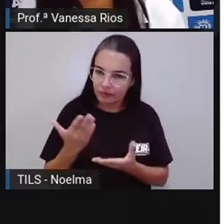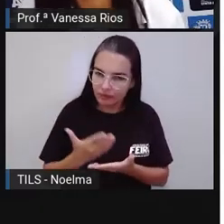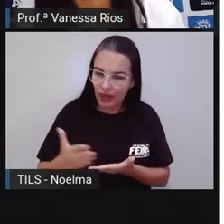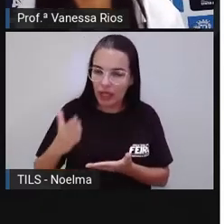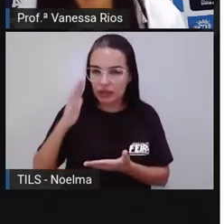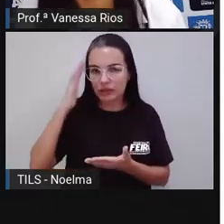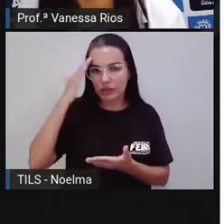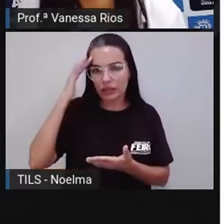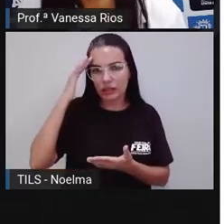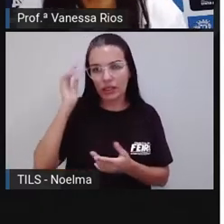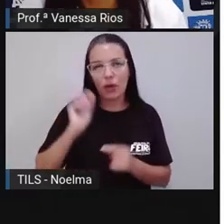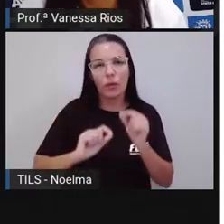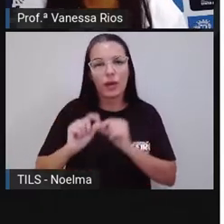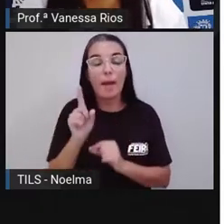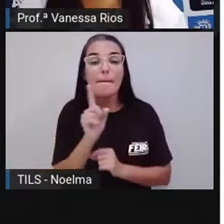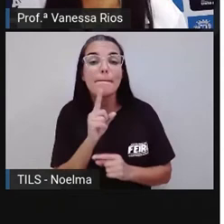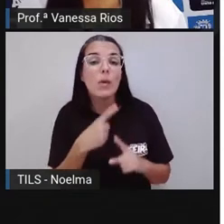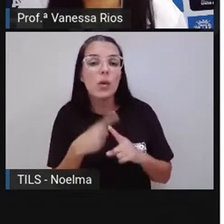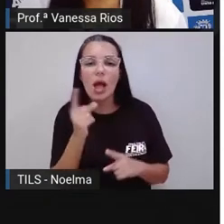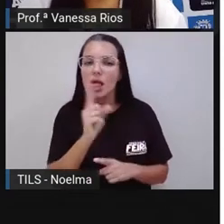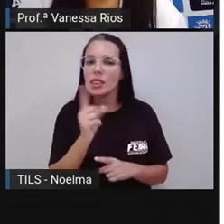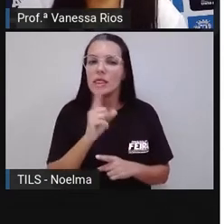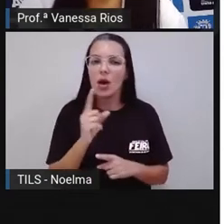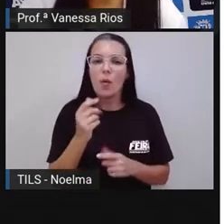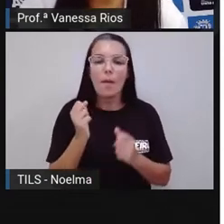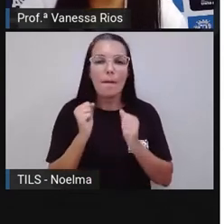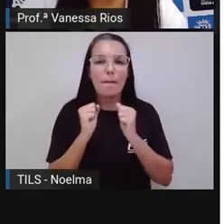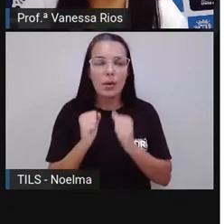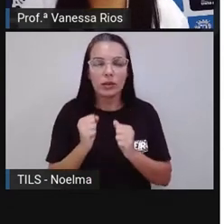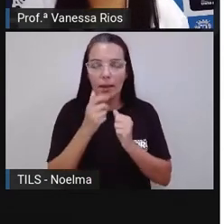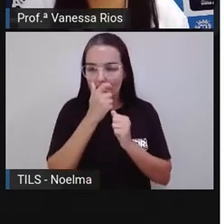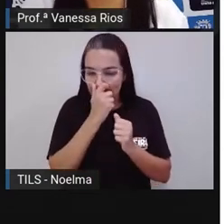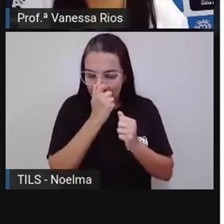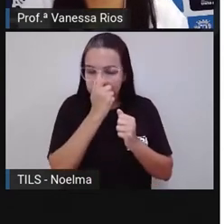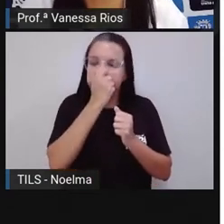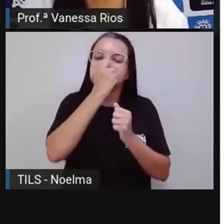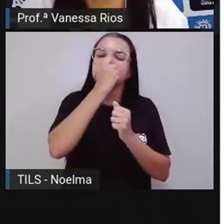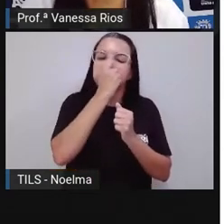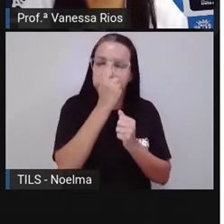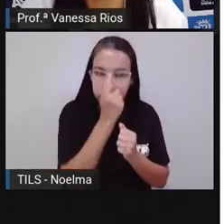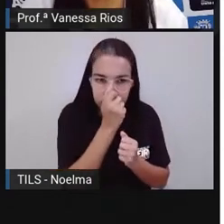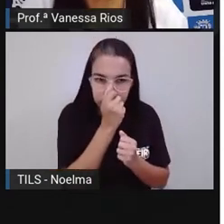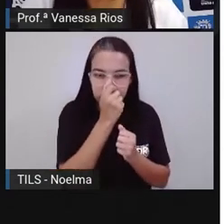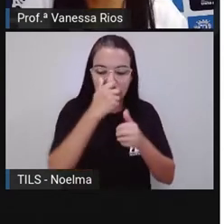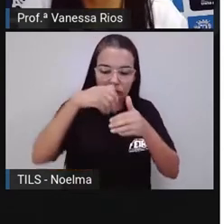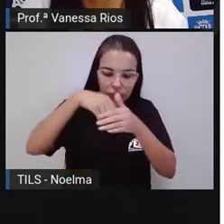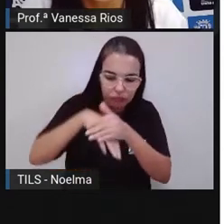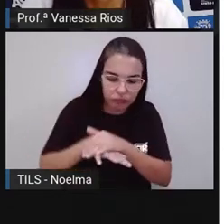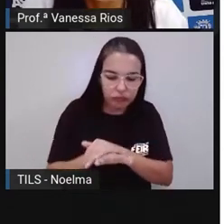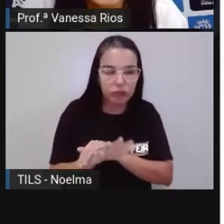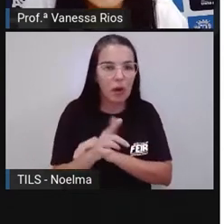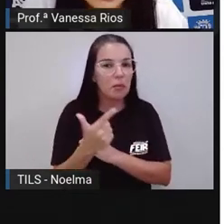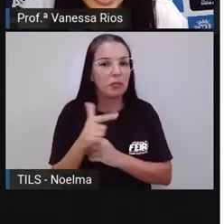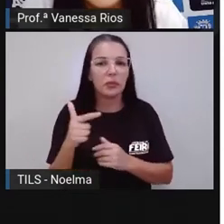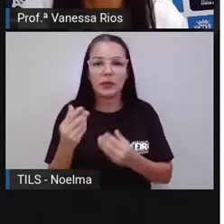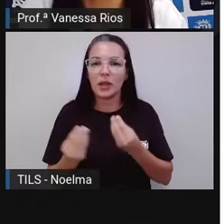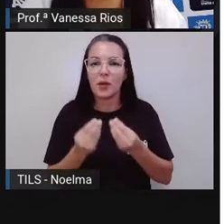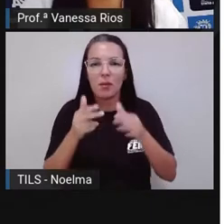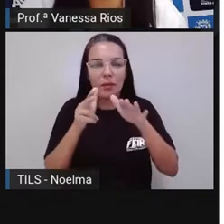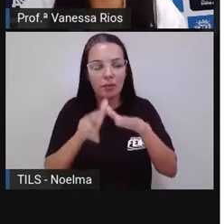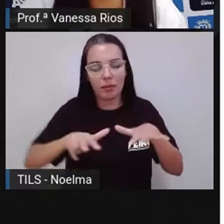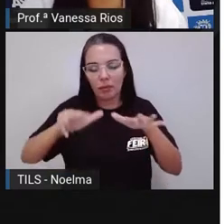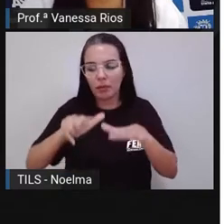compreender por que que não conseguimos mergulhar no mar morto. Por que que a gente não afunda,